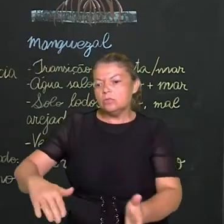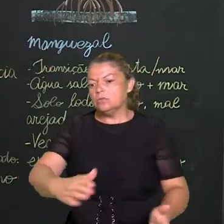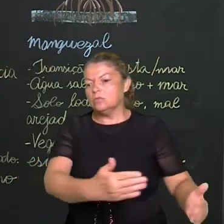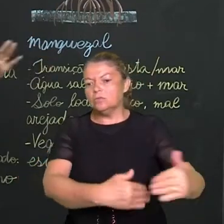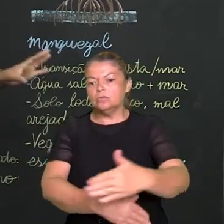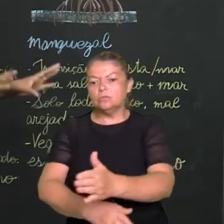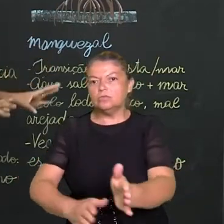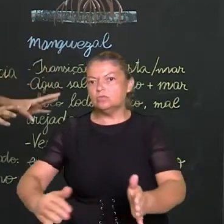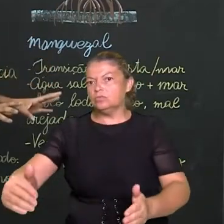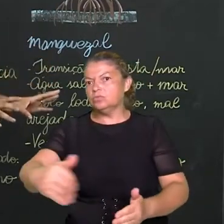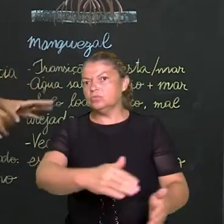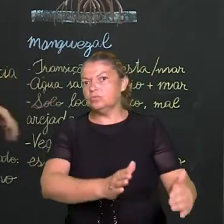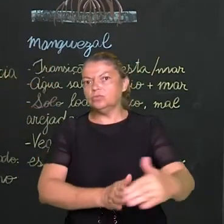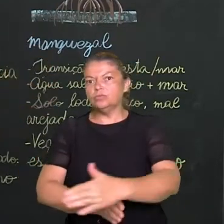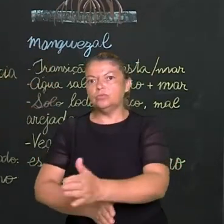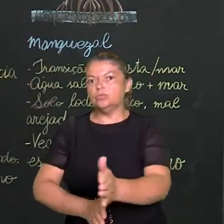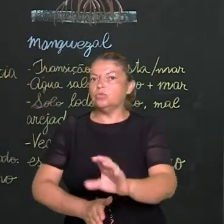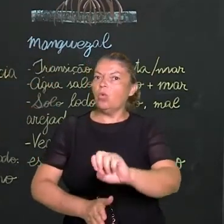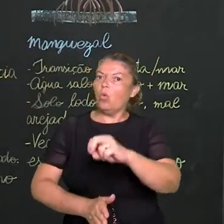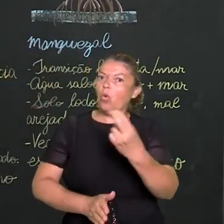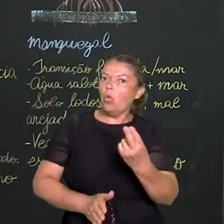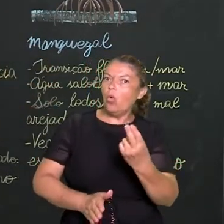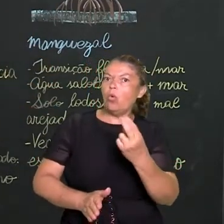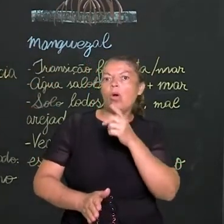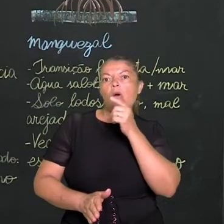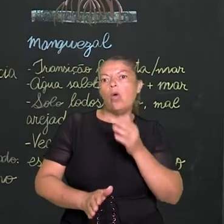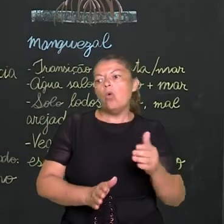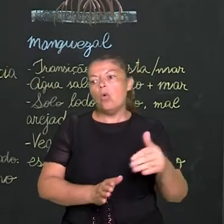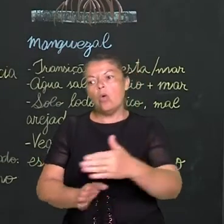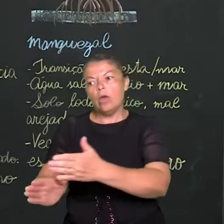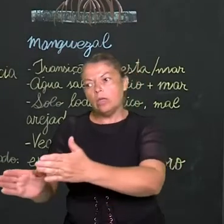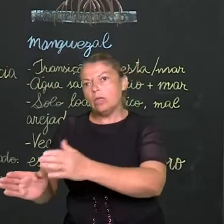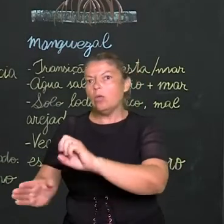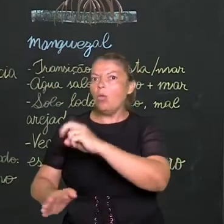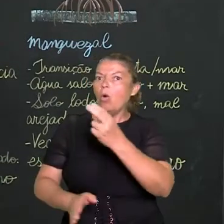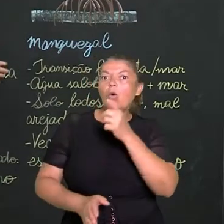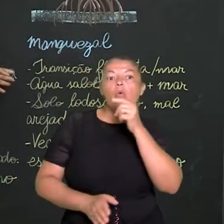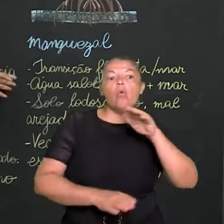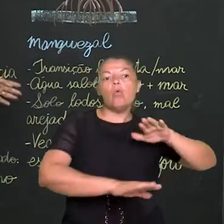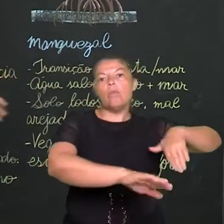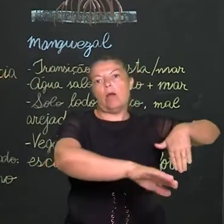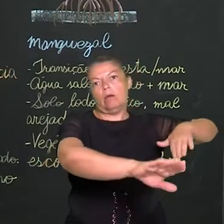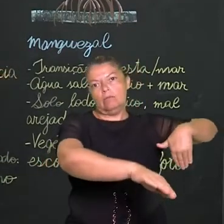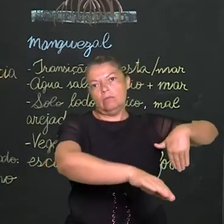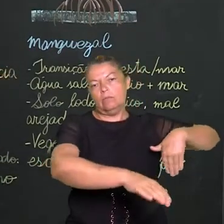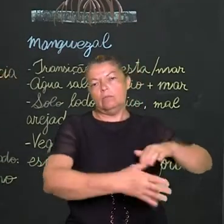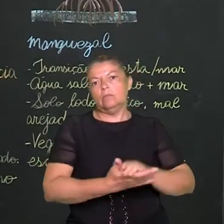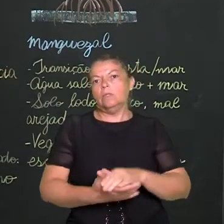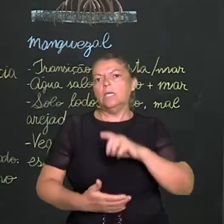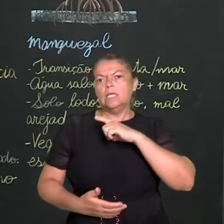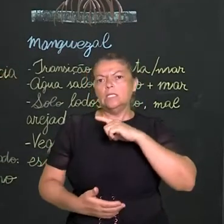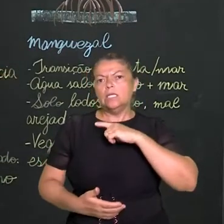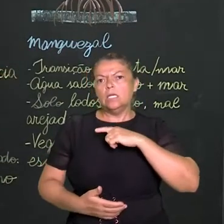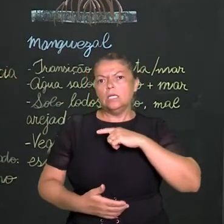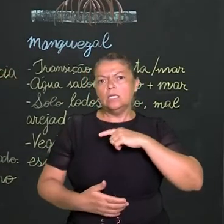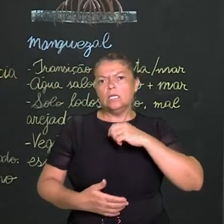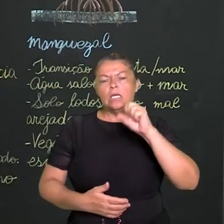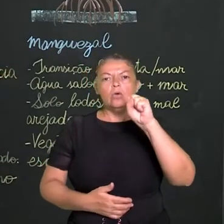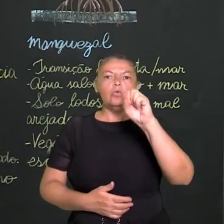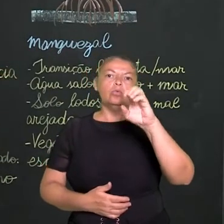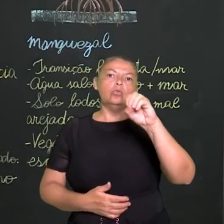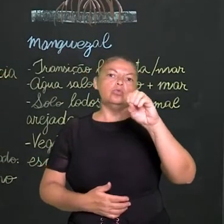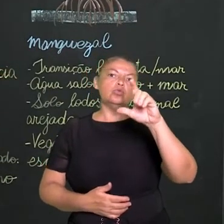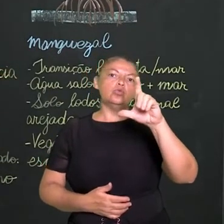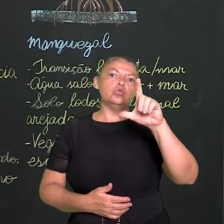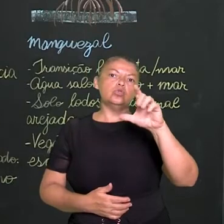volta para o rio, ou ele volta para o mar. O manguezal, como característica, ele tem um solo muito lodoso.